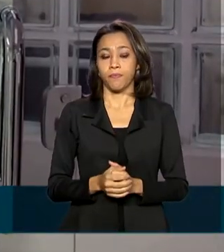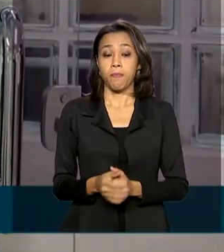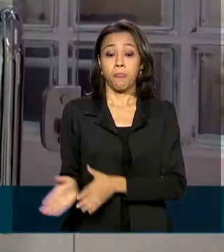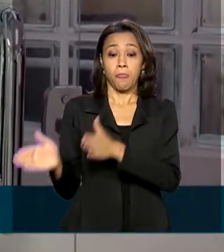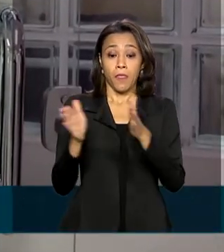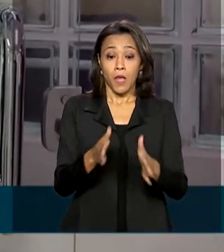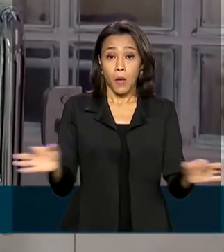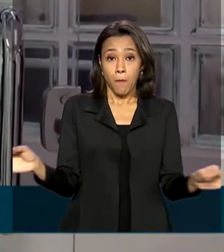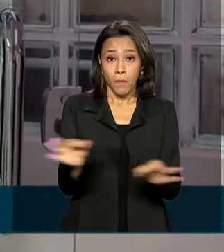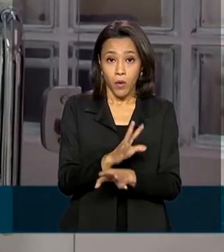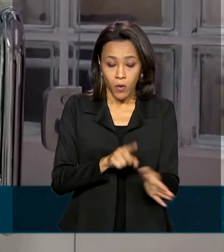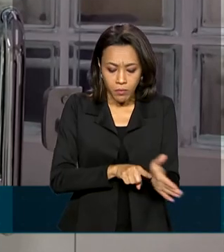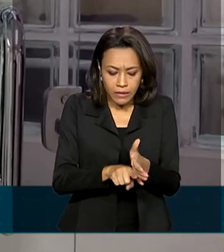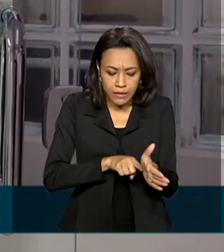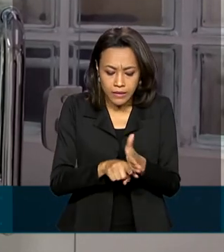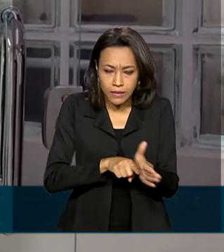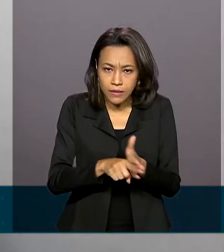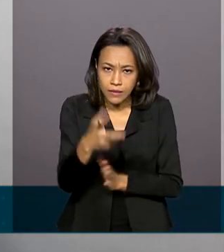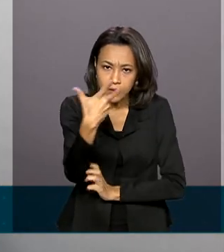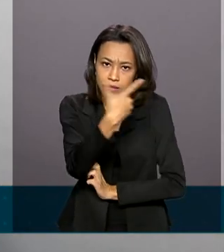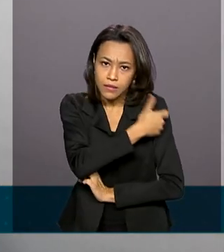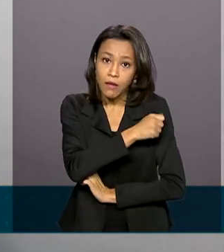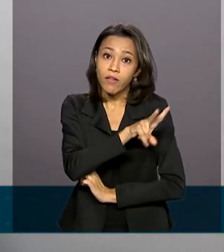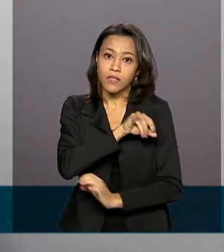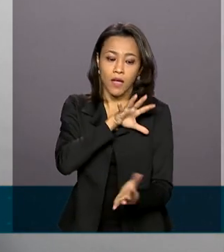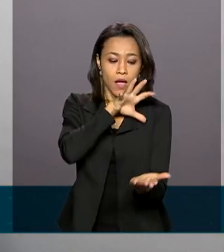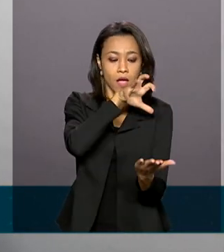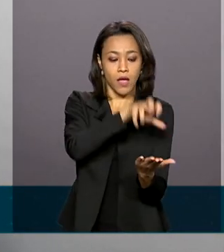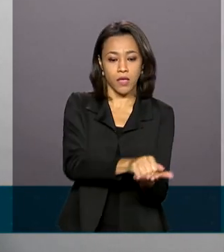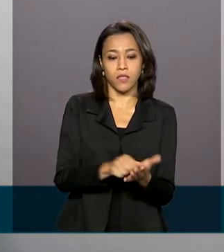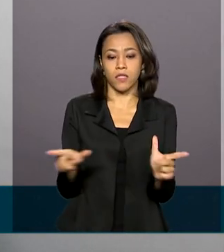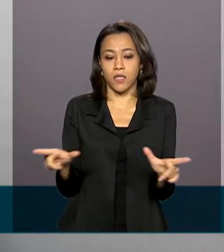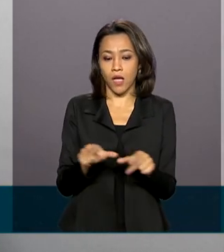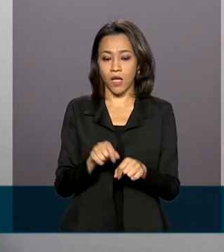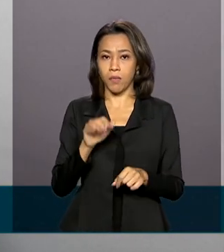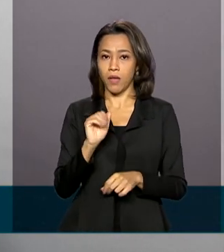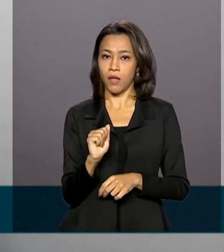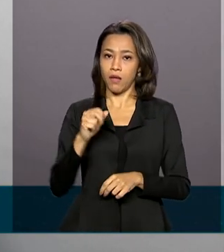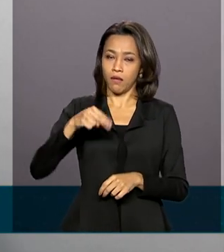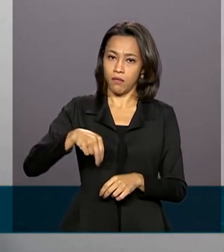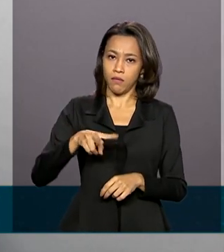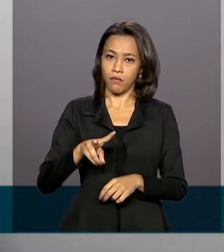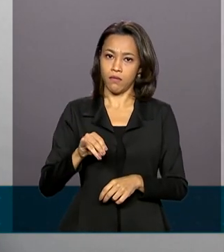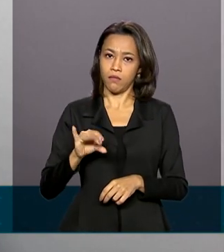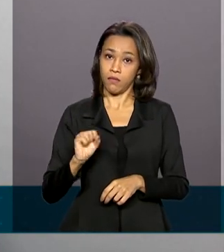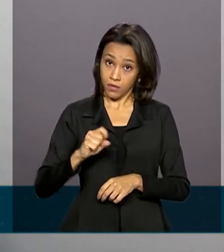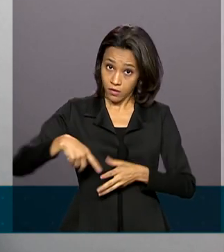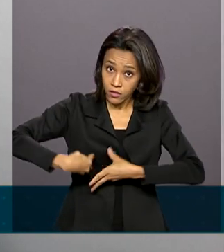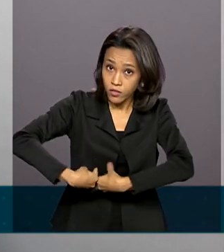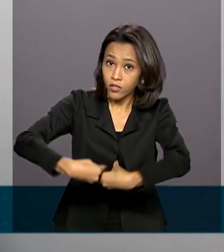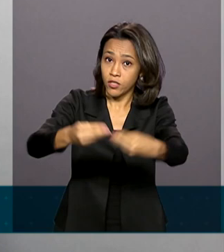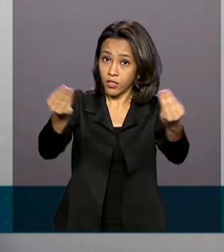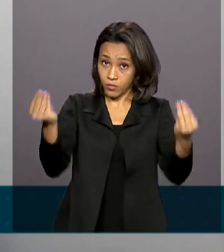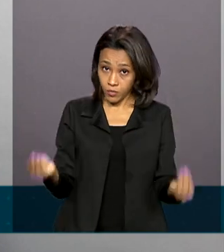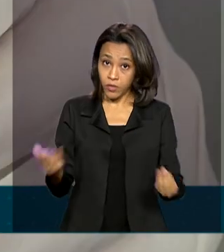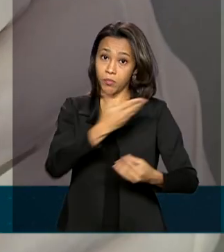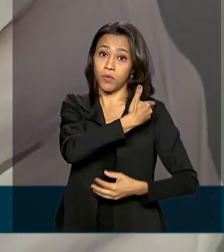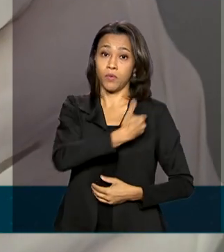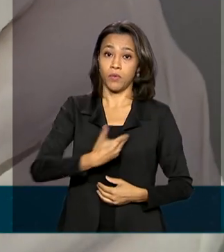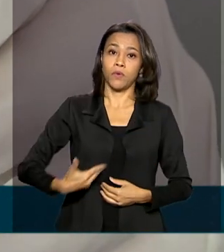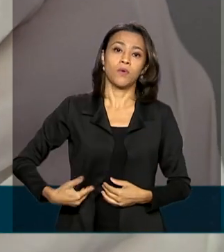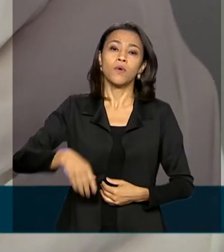a conclusão dos testes, a imunização deve ser registrada pela Anvisa e distribuída gratuitamente pelo Sistema Único de Saúde.